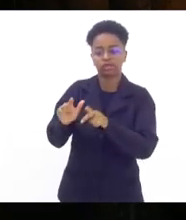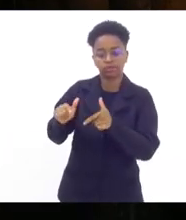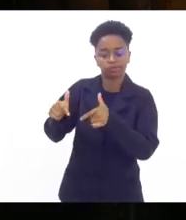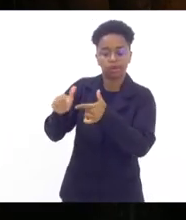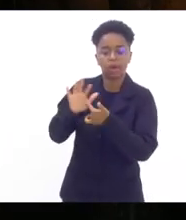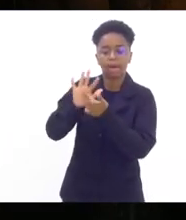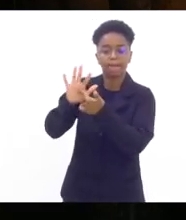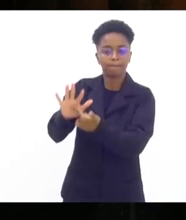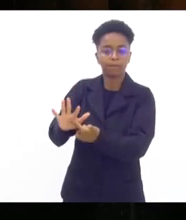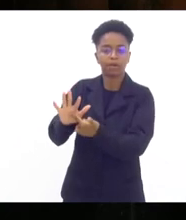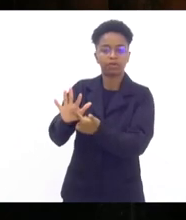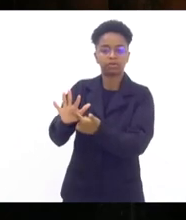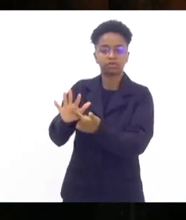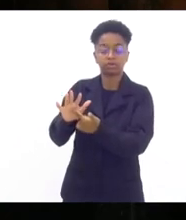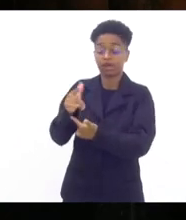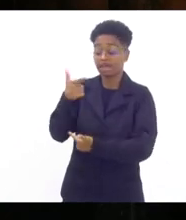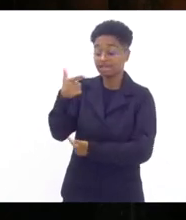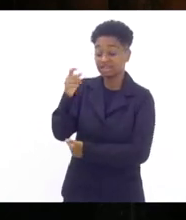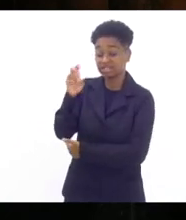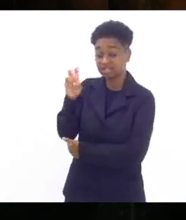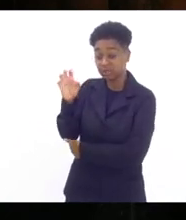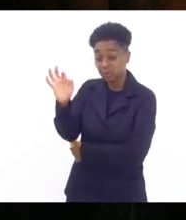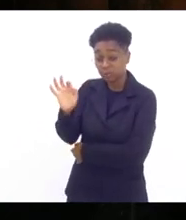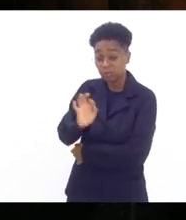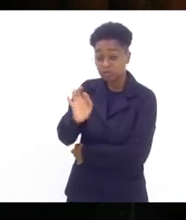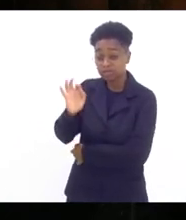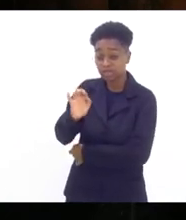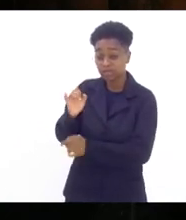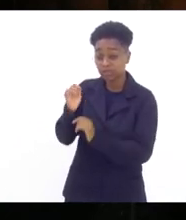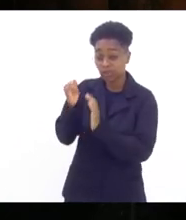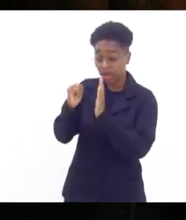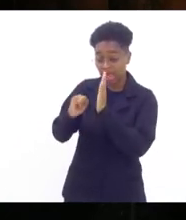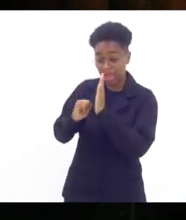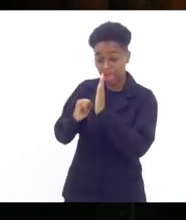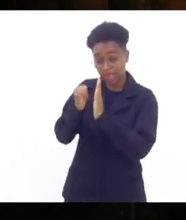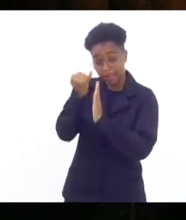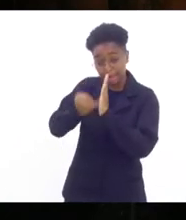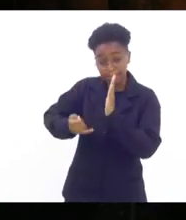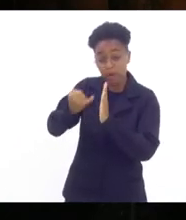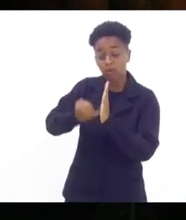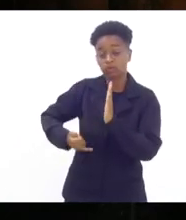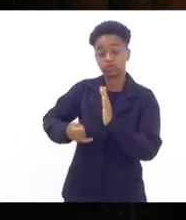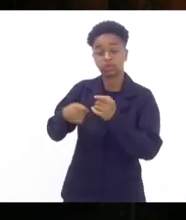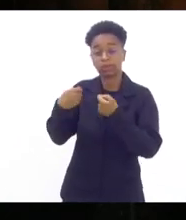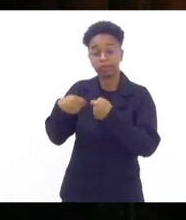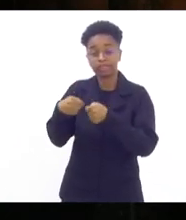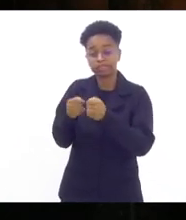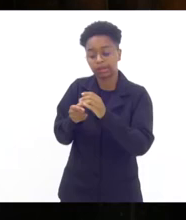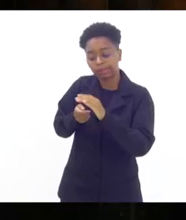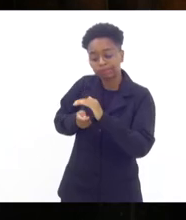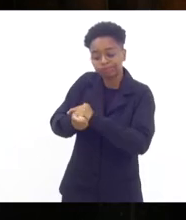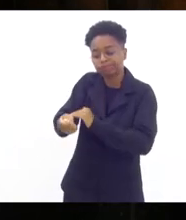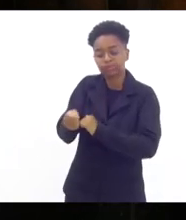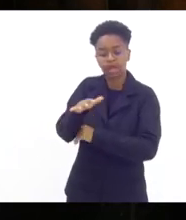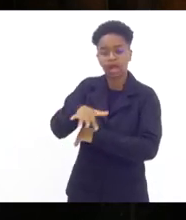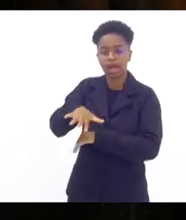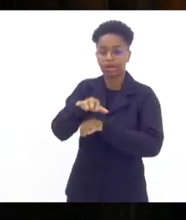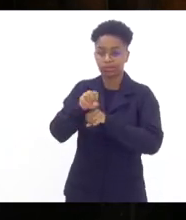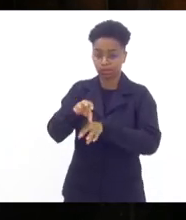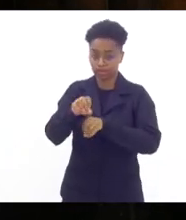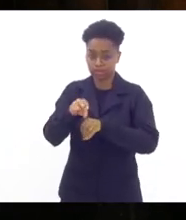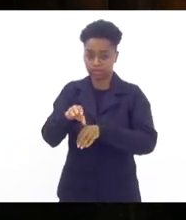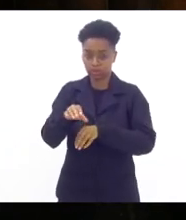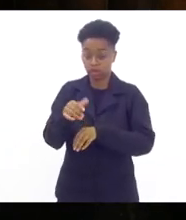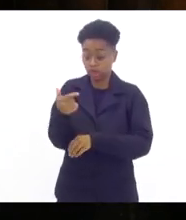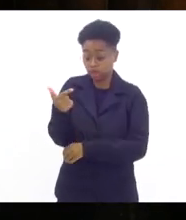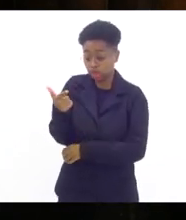que 25% dos impostos você tem que investir em educação e